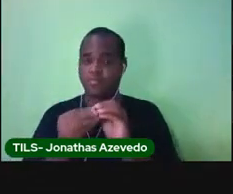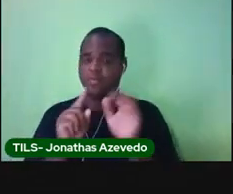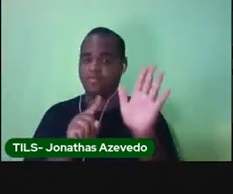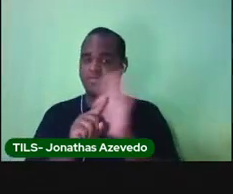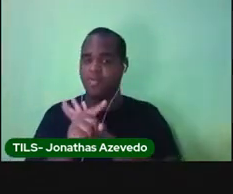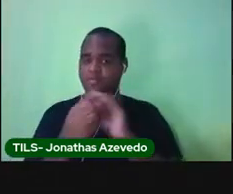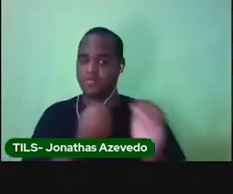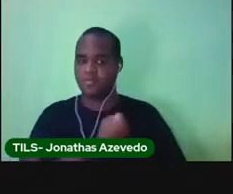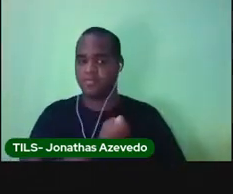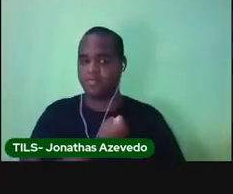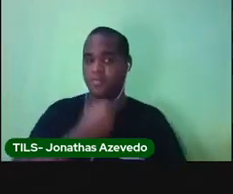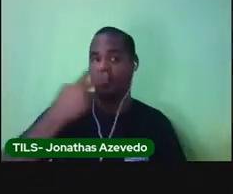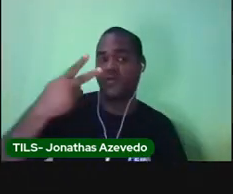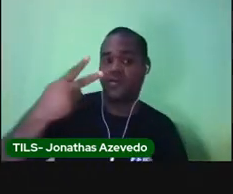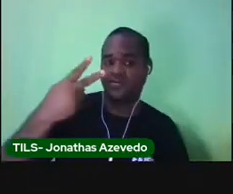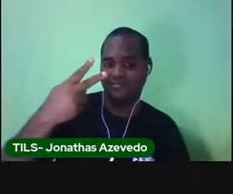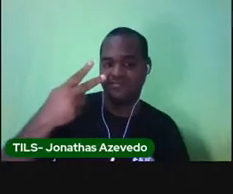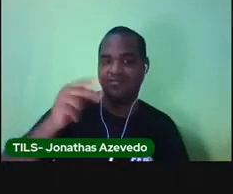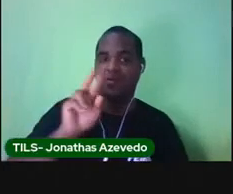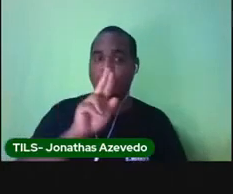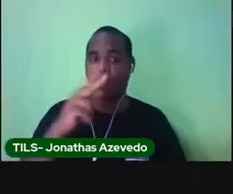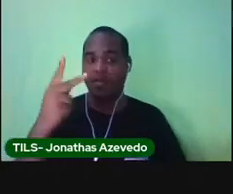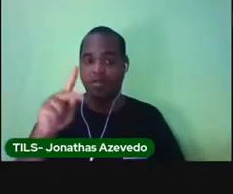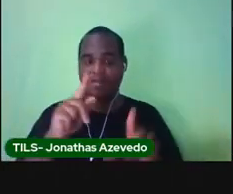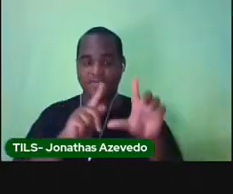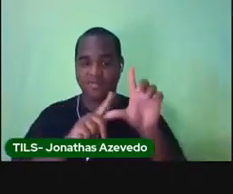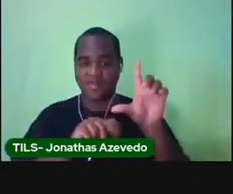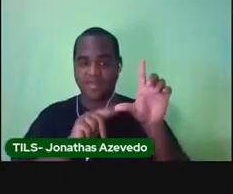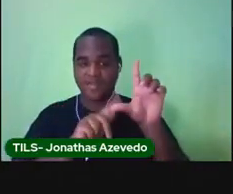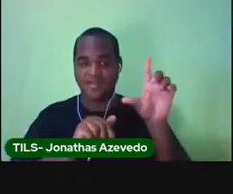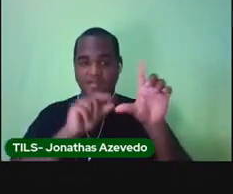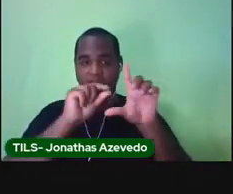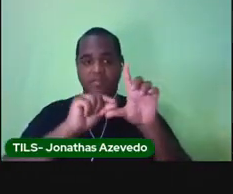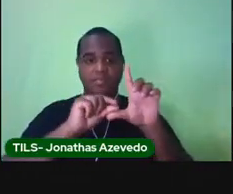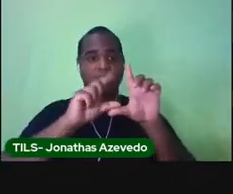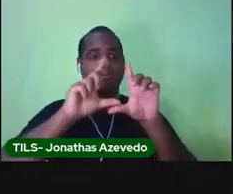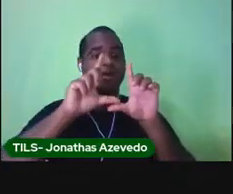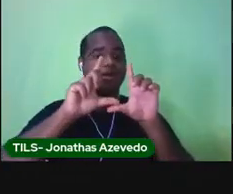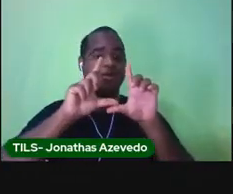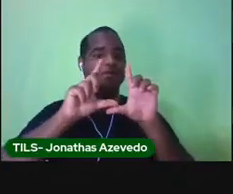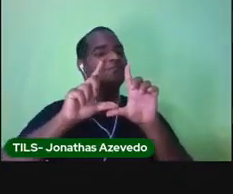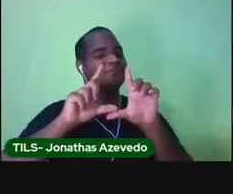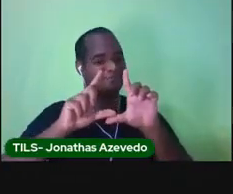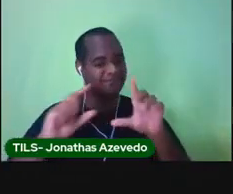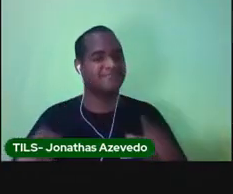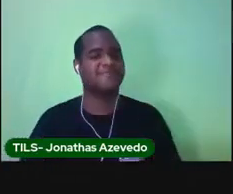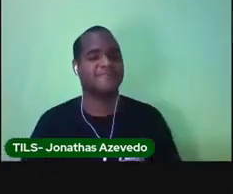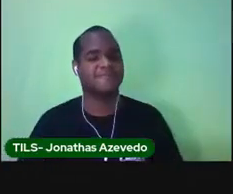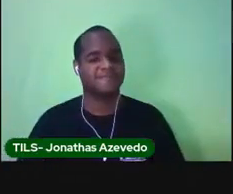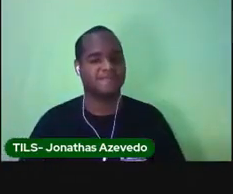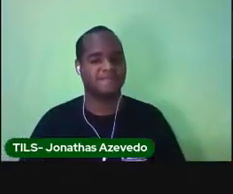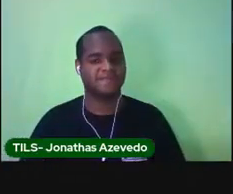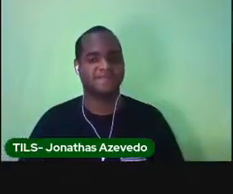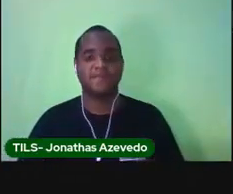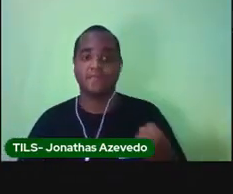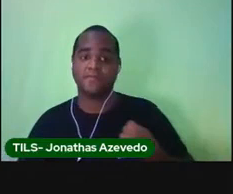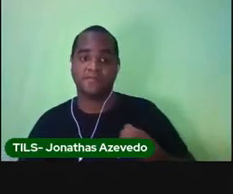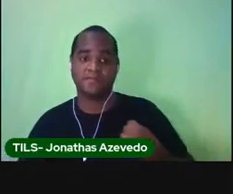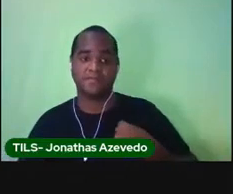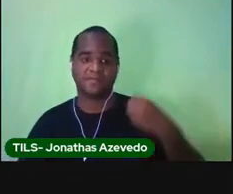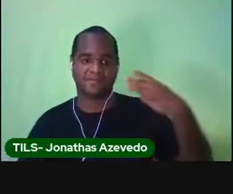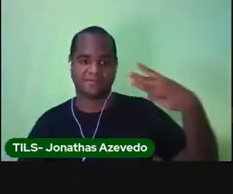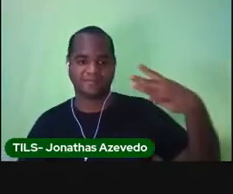2. Lembrando que nome próprio é letra maiúscula. maiúscula. Questão número 3.